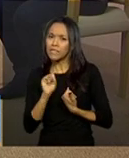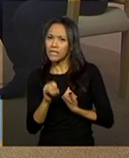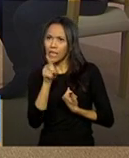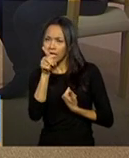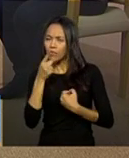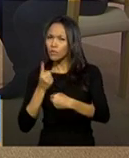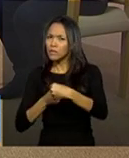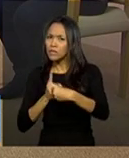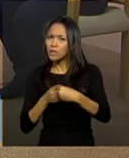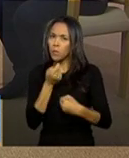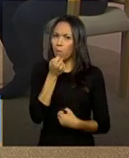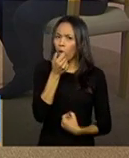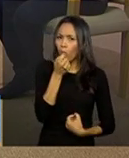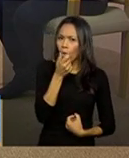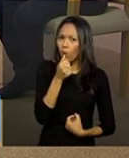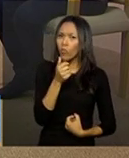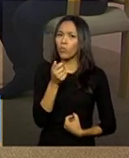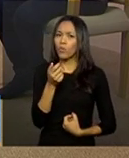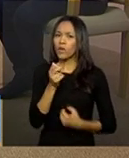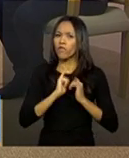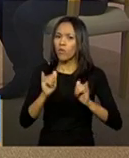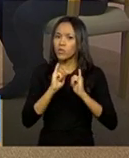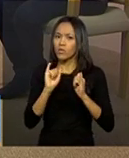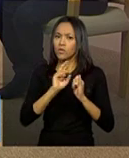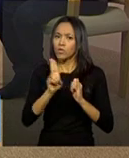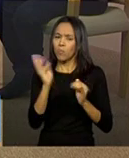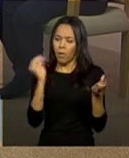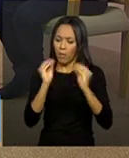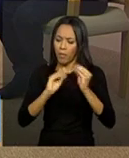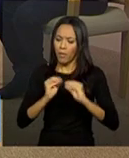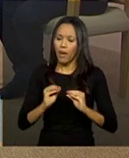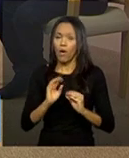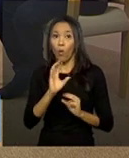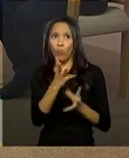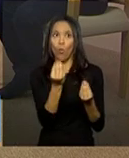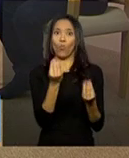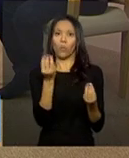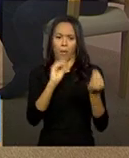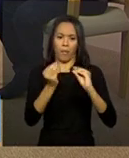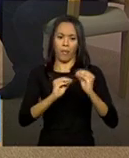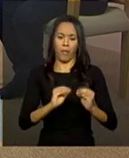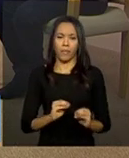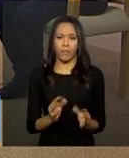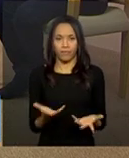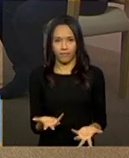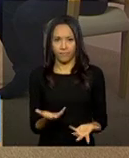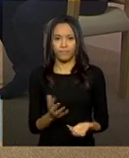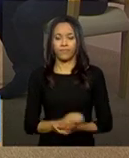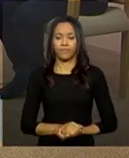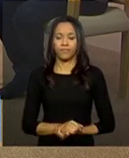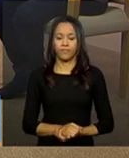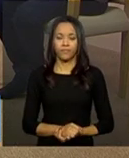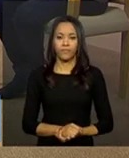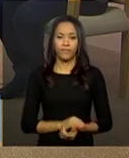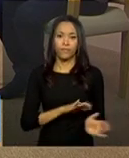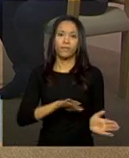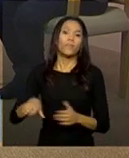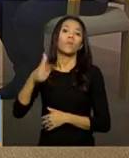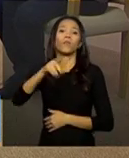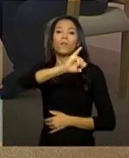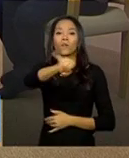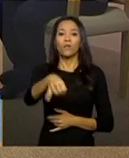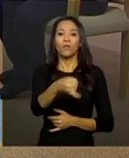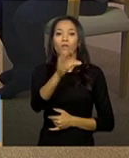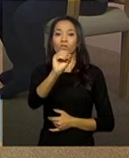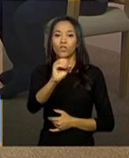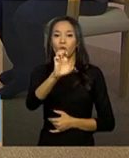ou não. Mas não há nenhum impedimento de que seja feito cadastro de pessoas acima dessa renda. Joelma, de São